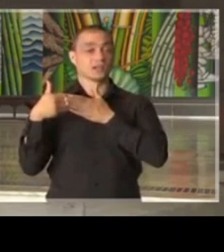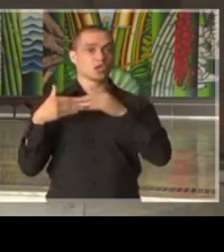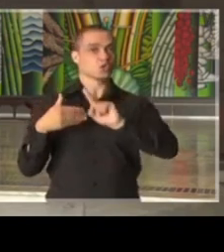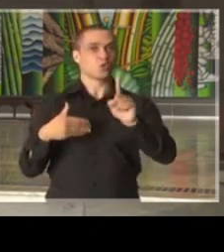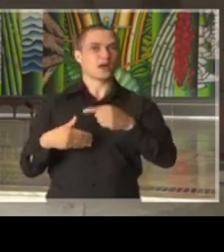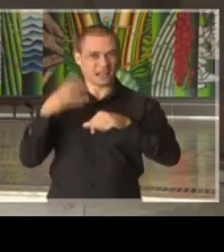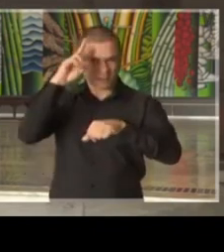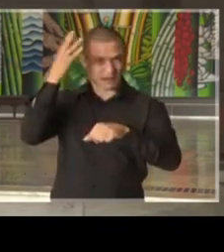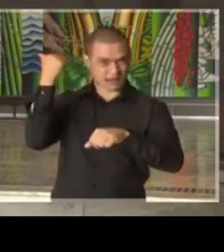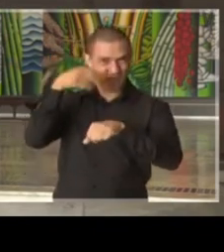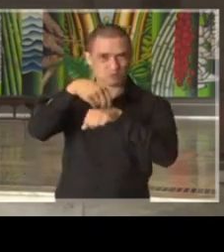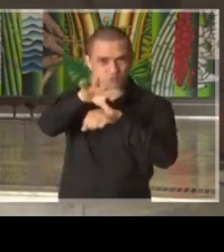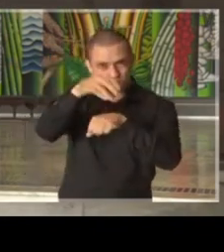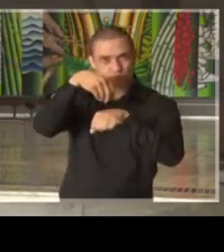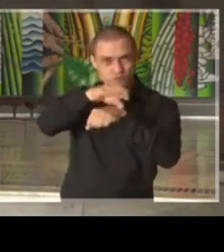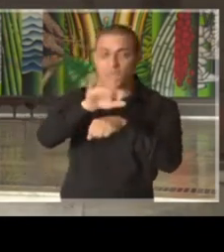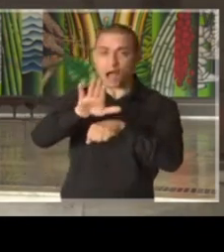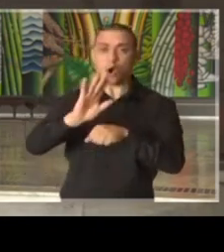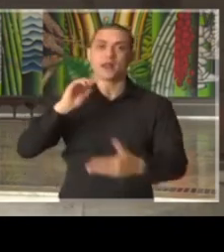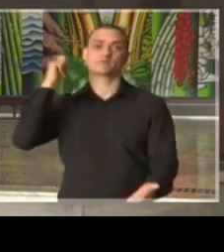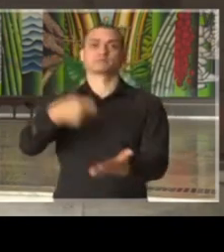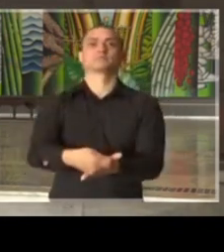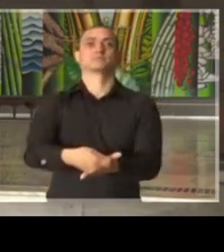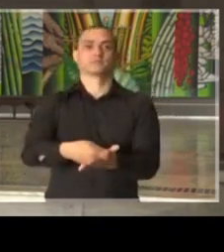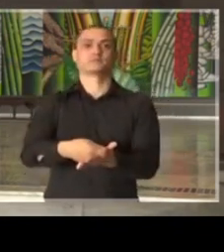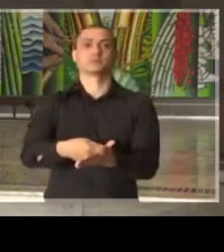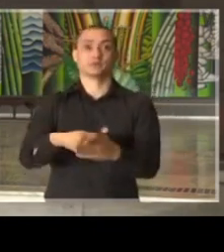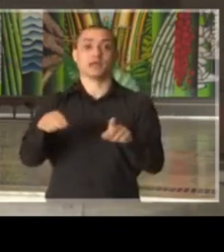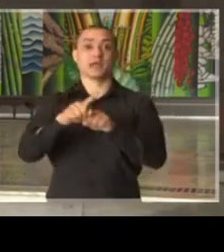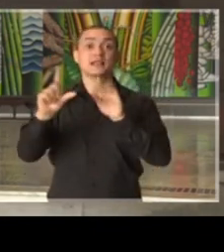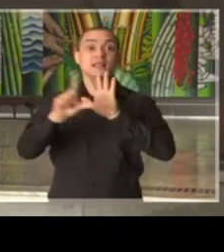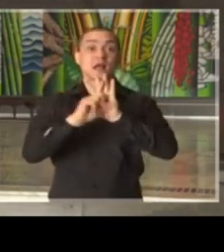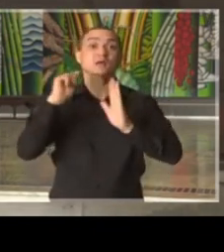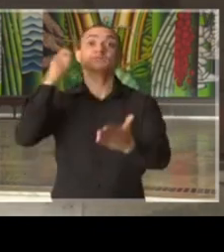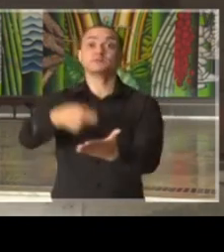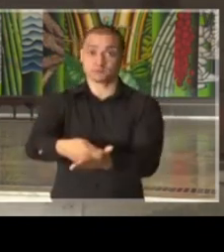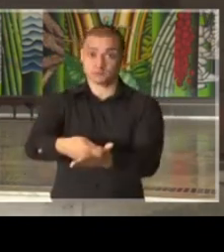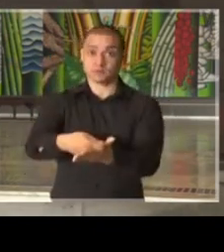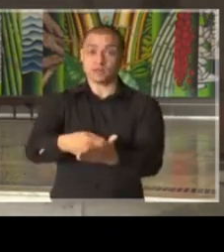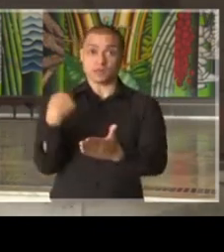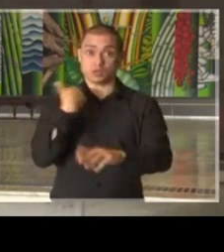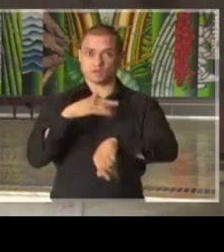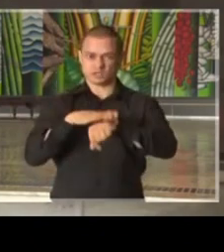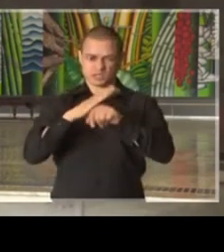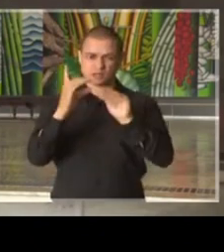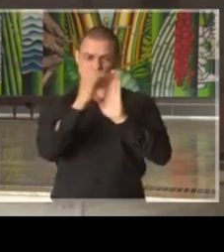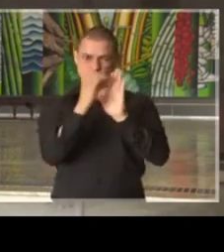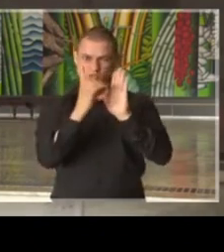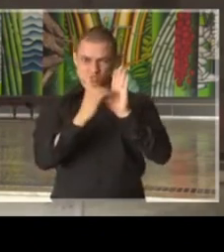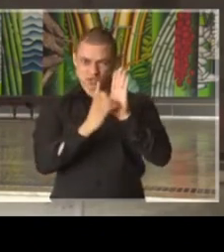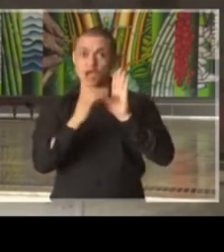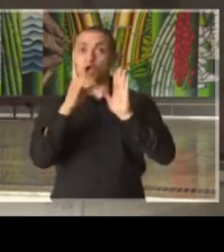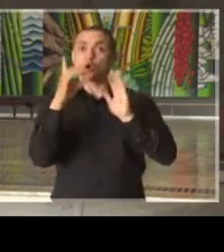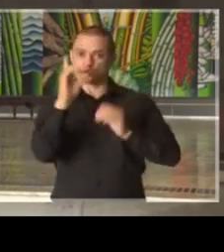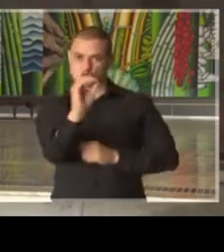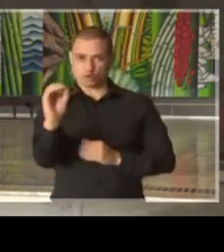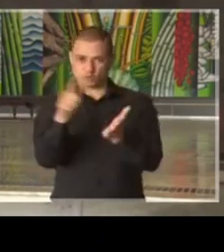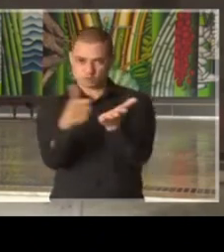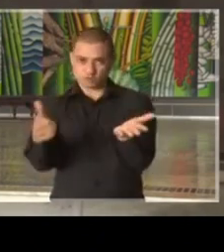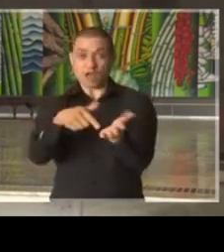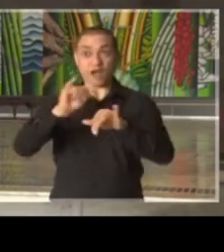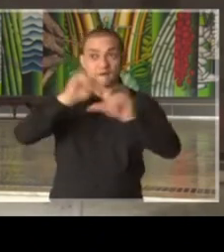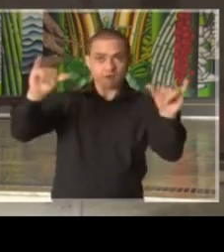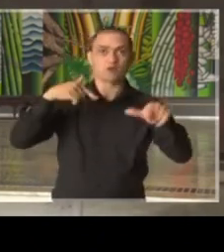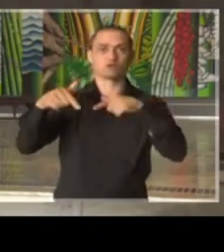da recomendação para a determinação legal e a publicação sendo feita no Diário Oficial. A partir de agora segue